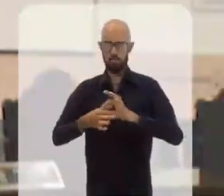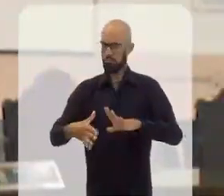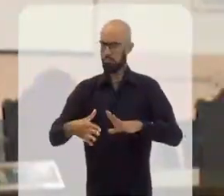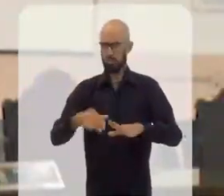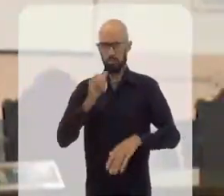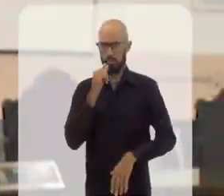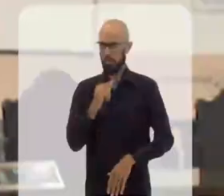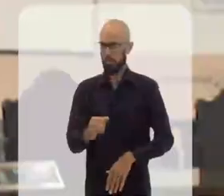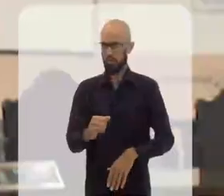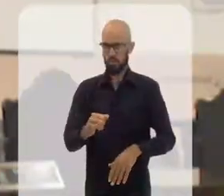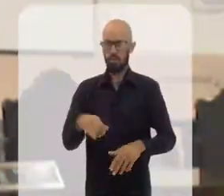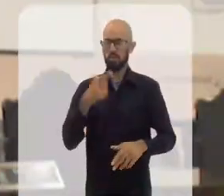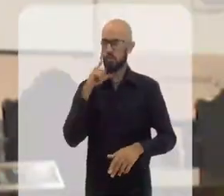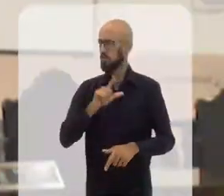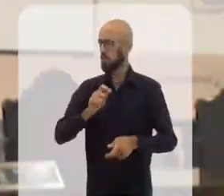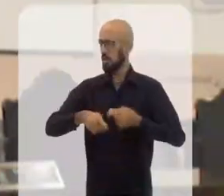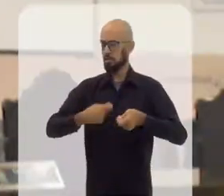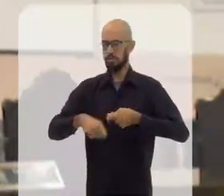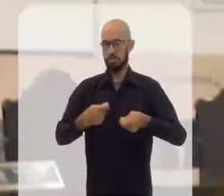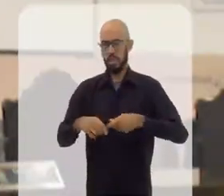de poder